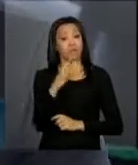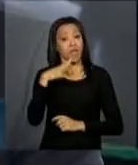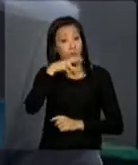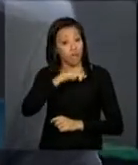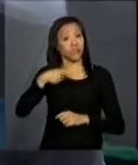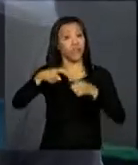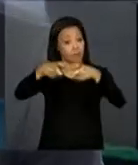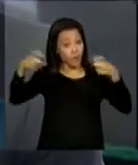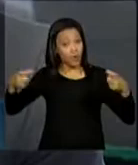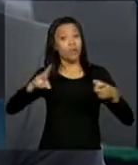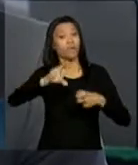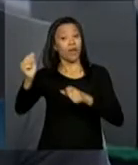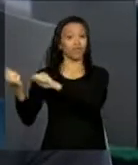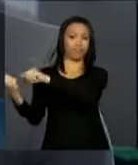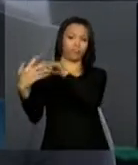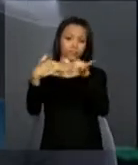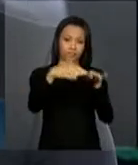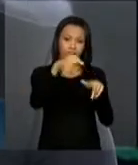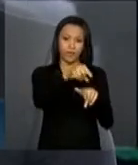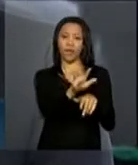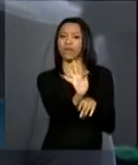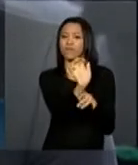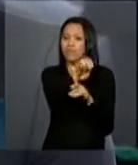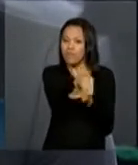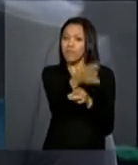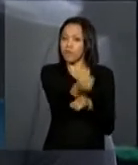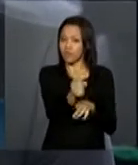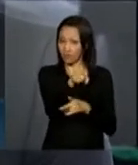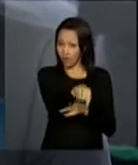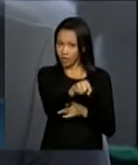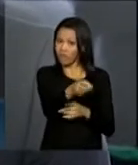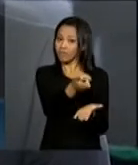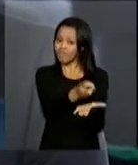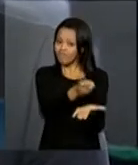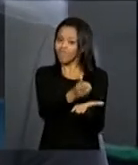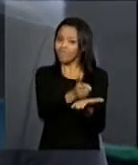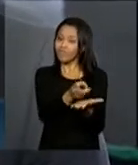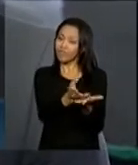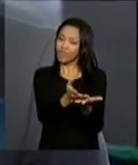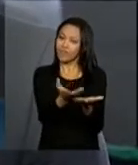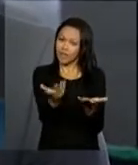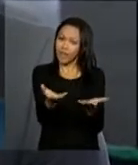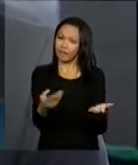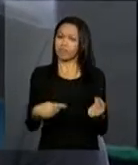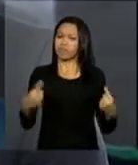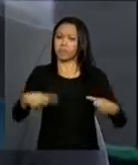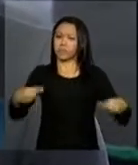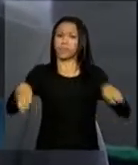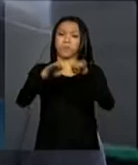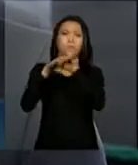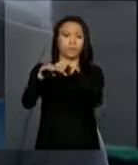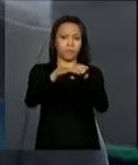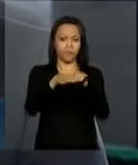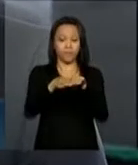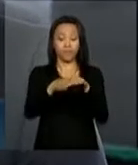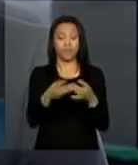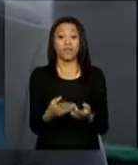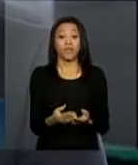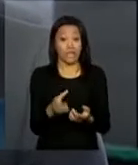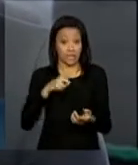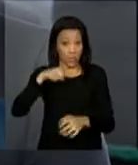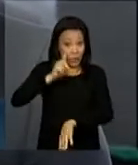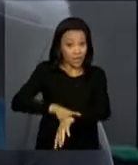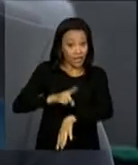vão interessar em migrar, que têm interesse em continuar competindo no mercado tão importante que o mercado da rádio difusão sonora. Existe um